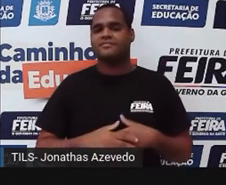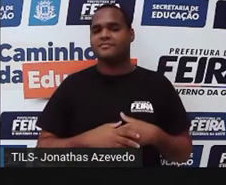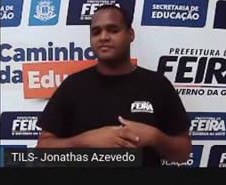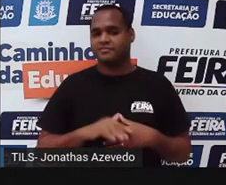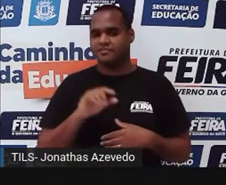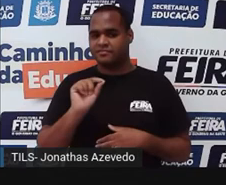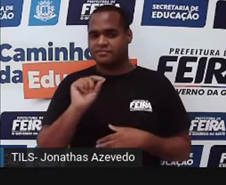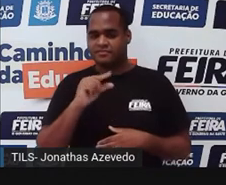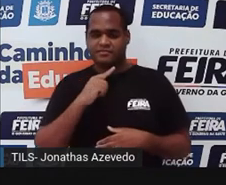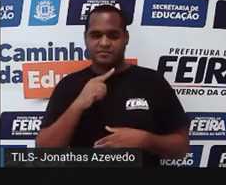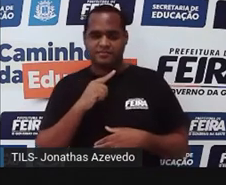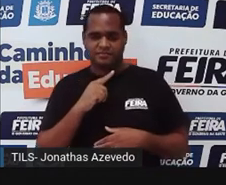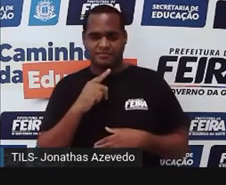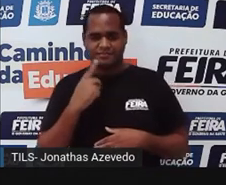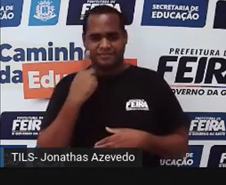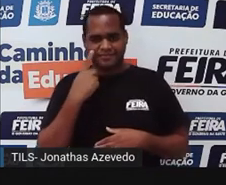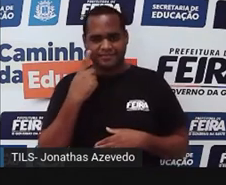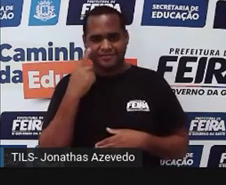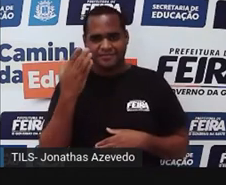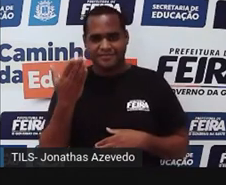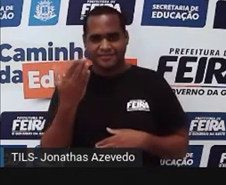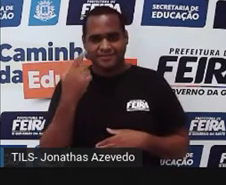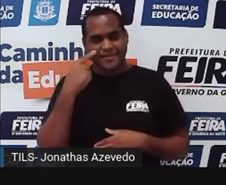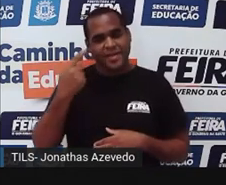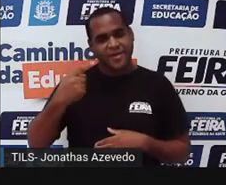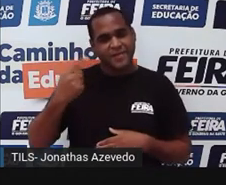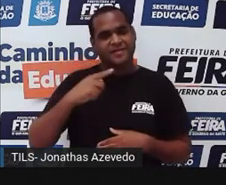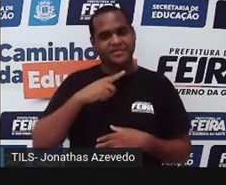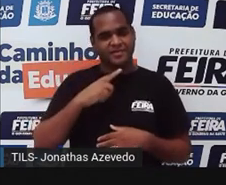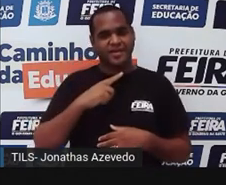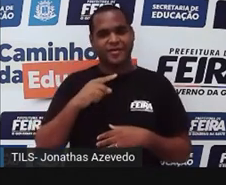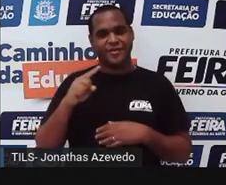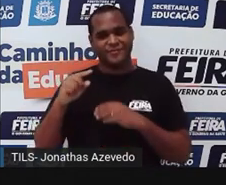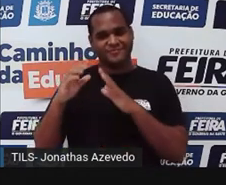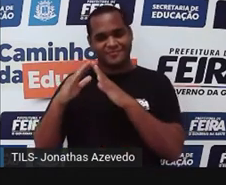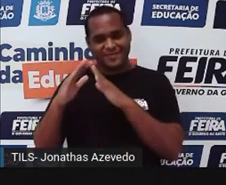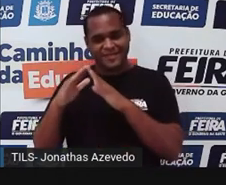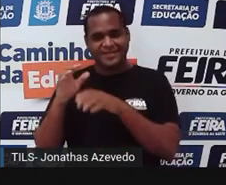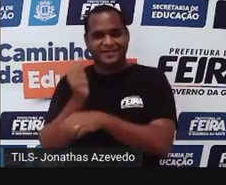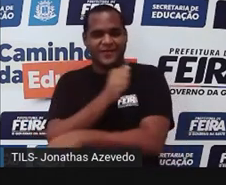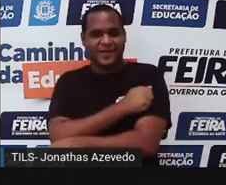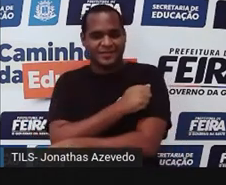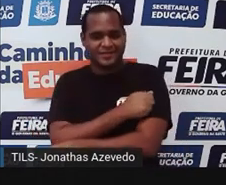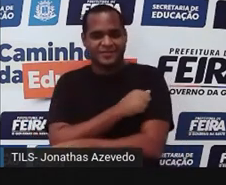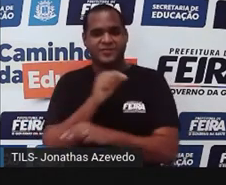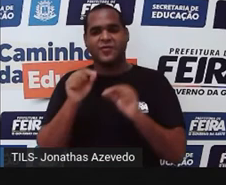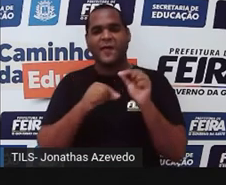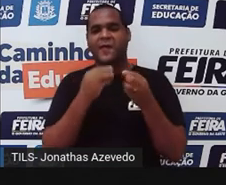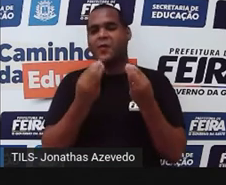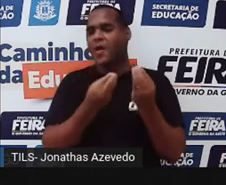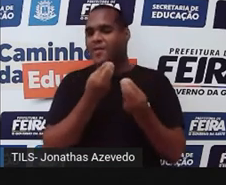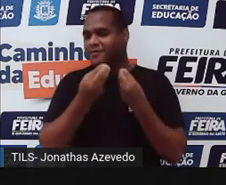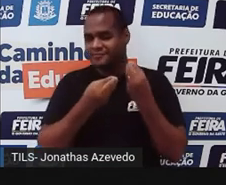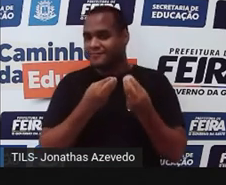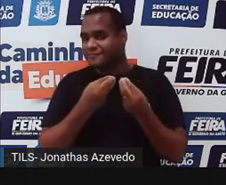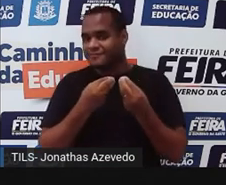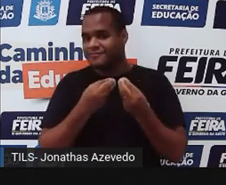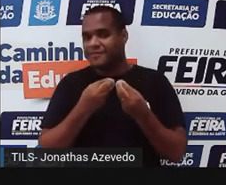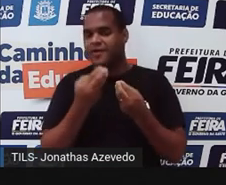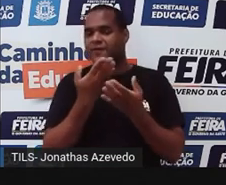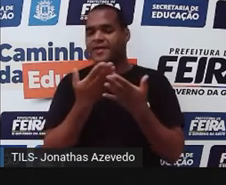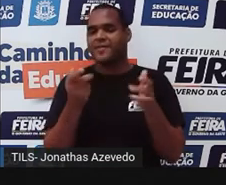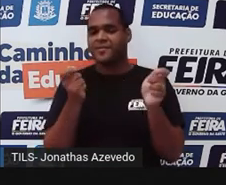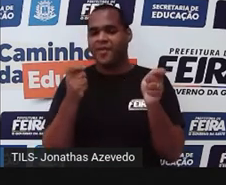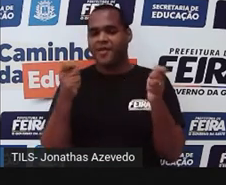Então, tem... Essa primeira que a gente vai ver, eu também fiz com os meus alunos, mas eu vou explicar para vocês como é que ela... Como é que vocês